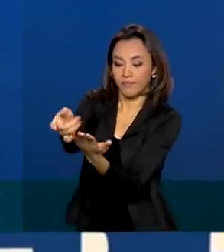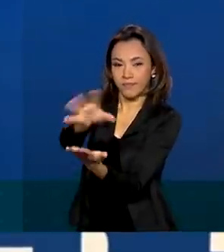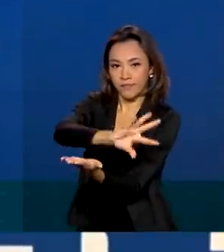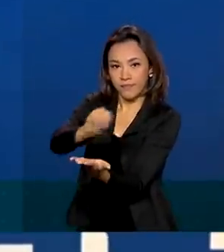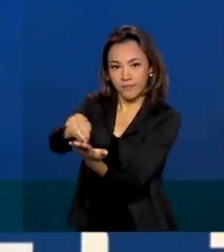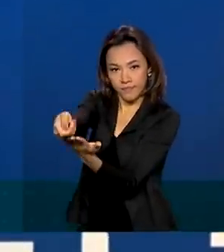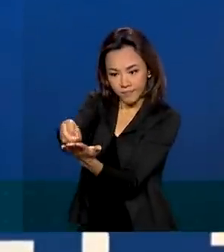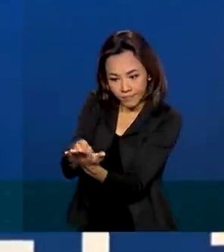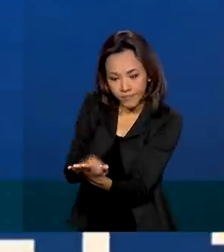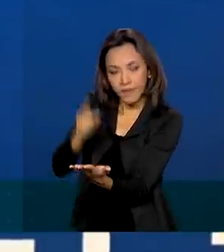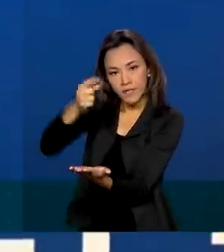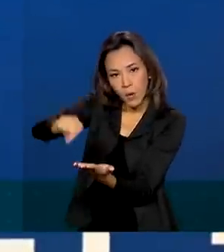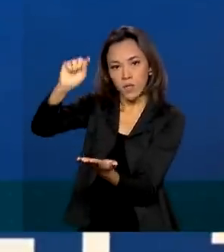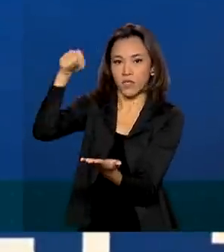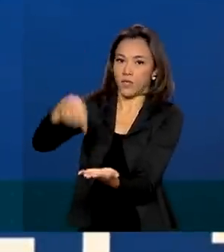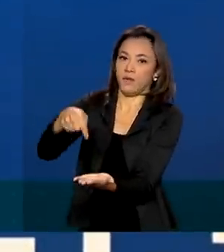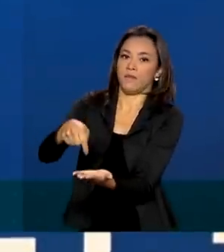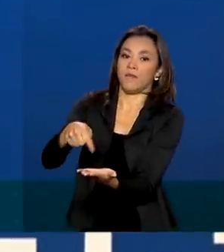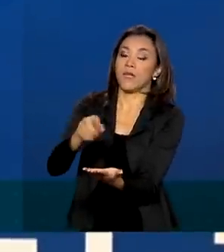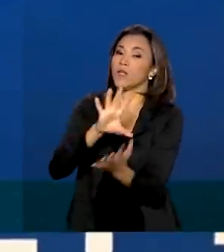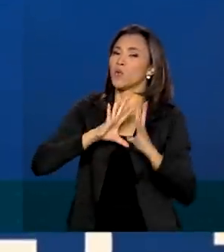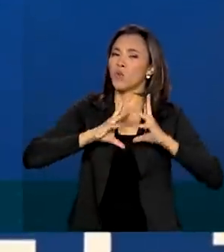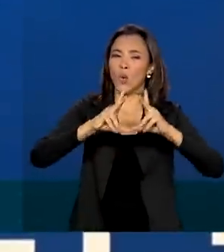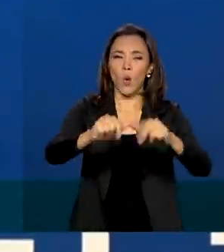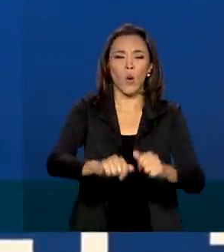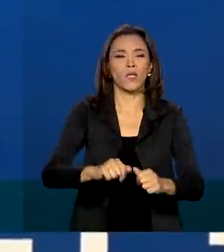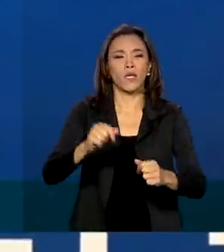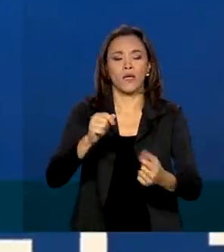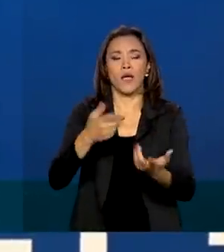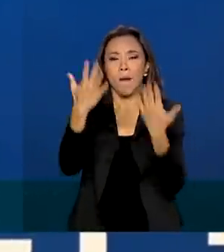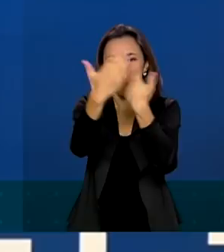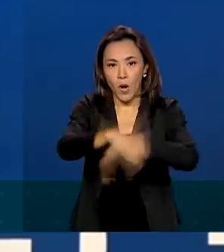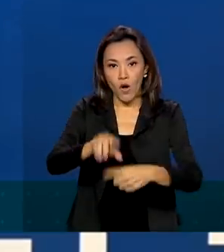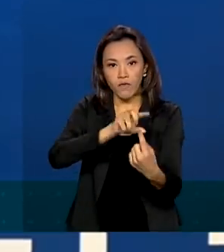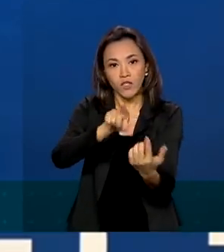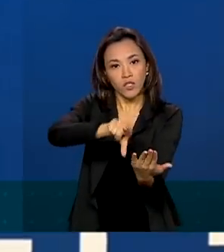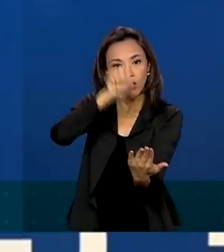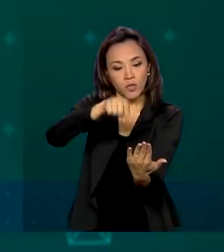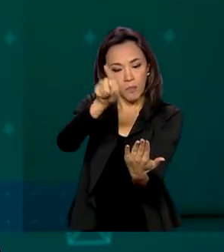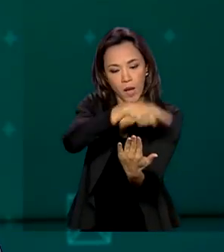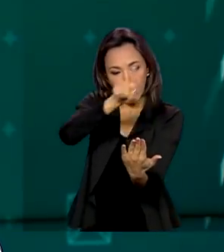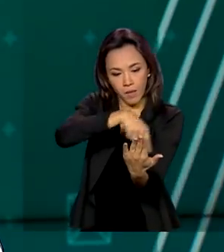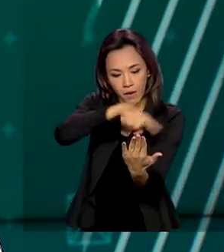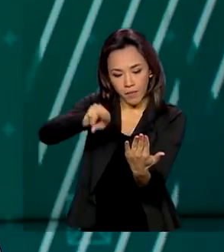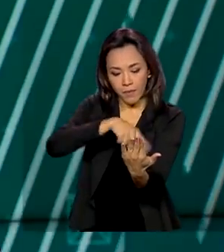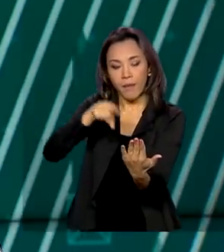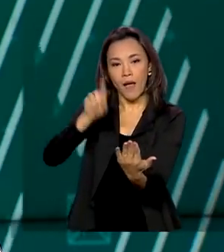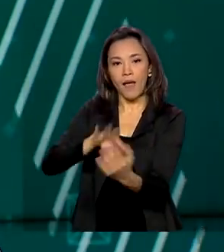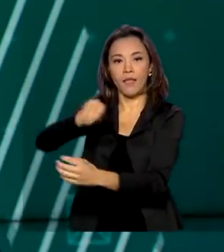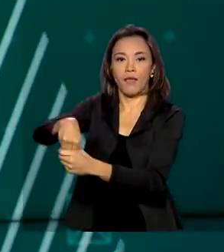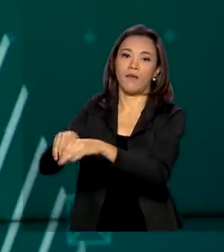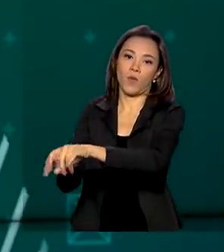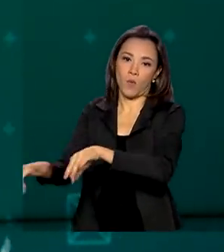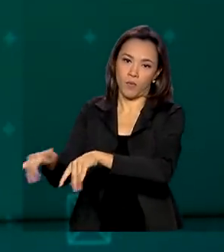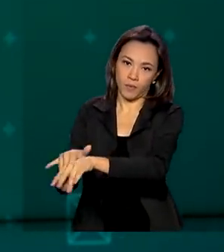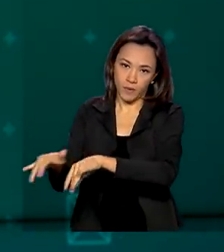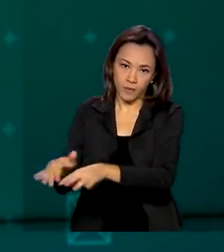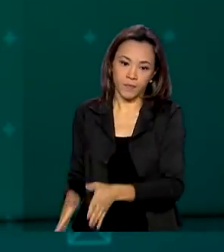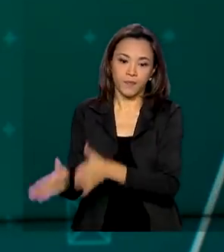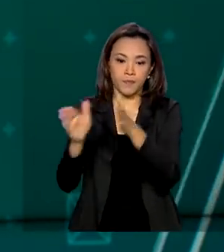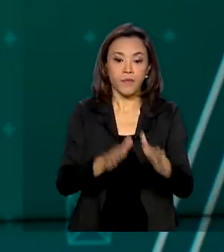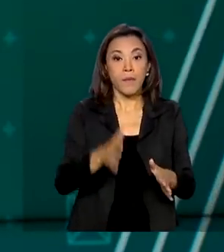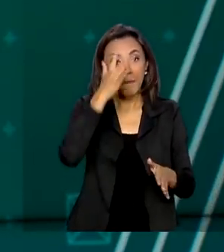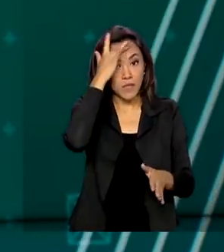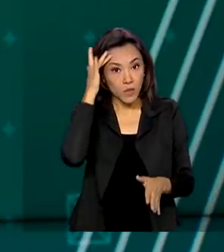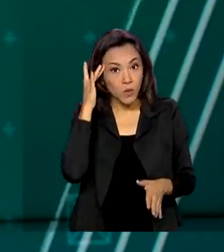será corrigida posteriormente. Agora, toda a prova objetiva é no computador. Candidatos diagnosticados